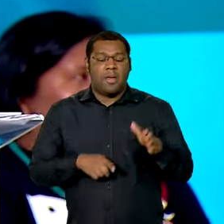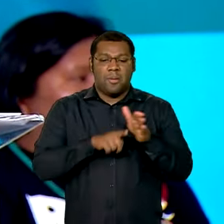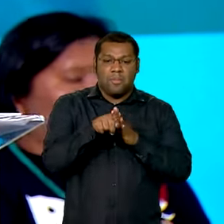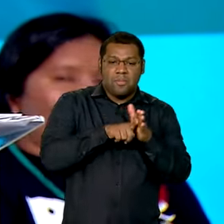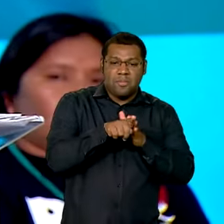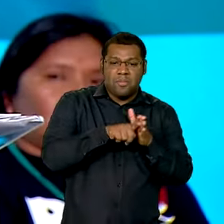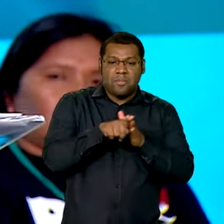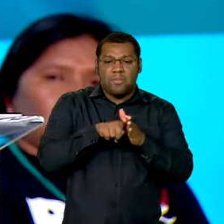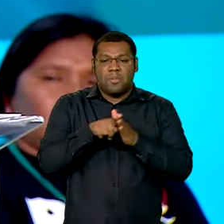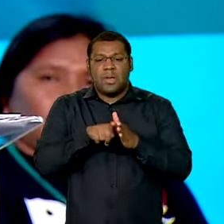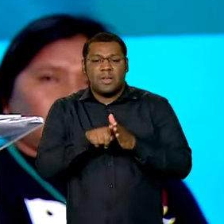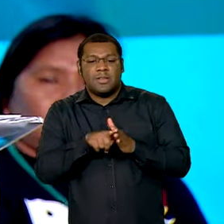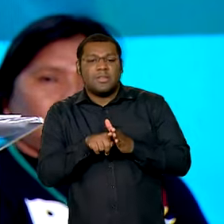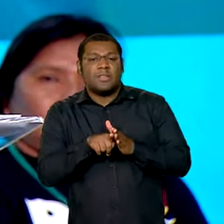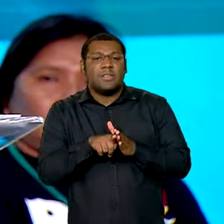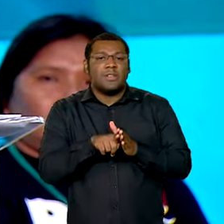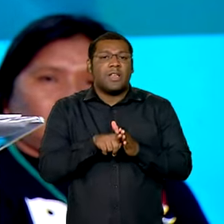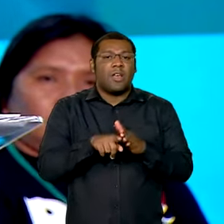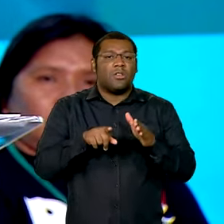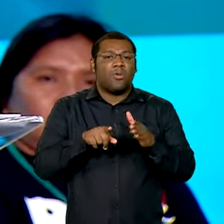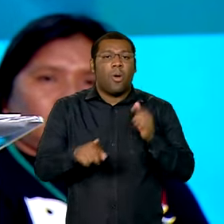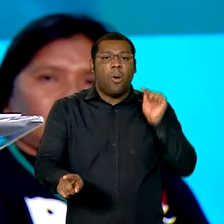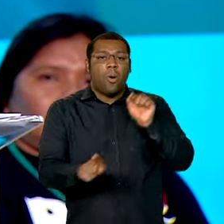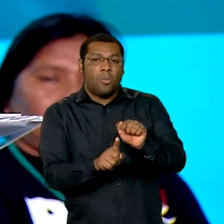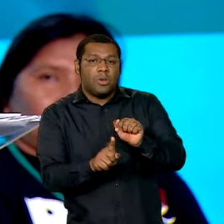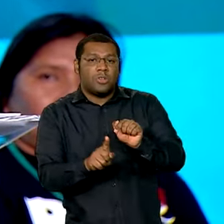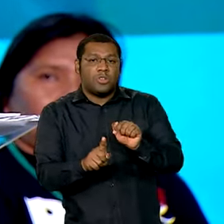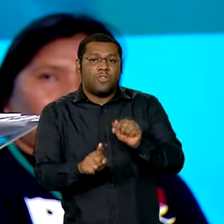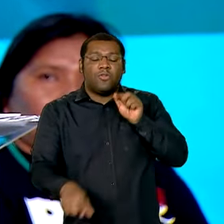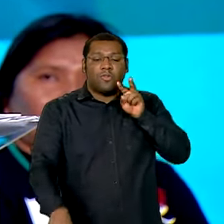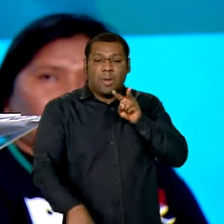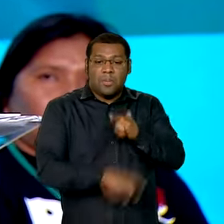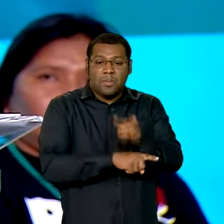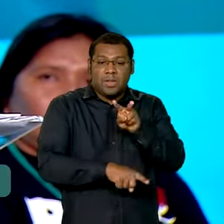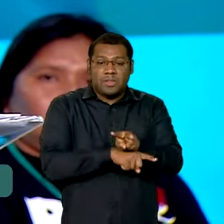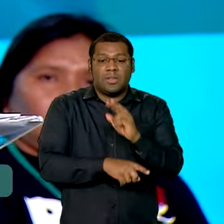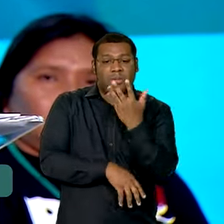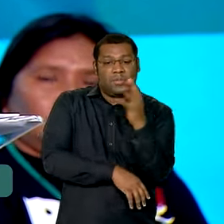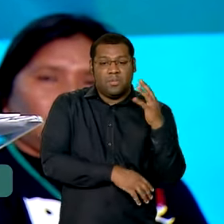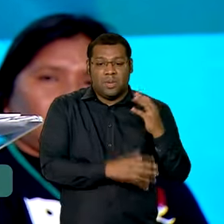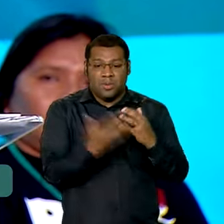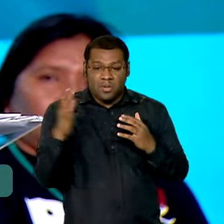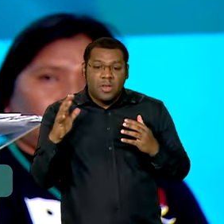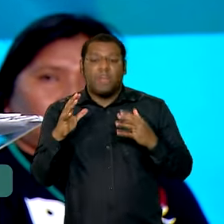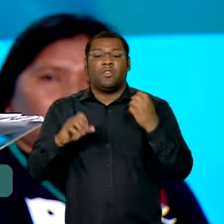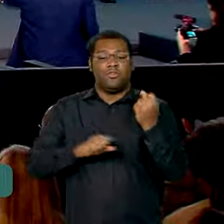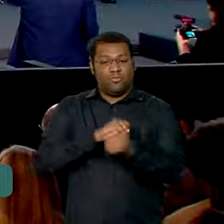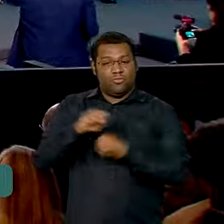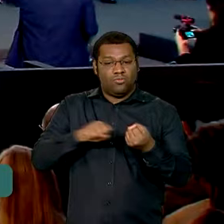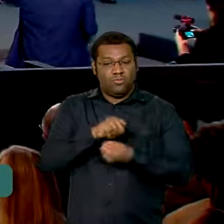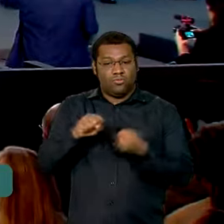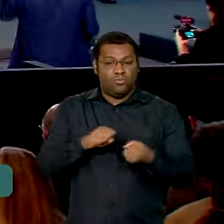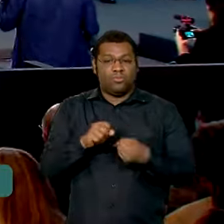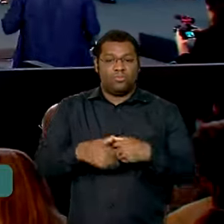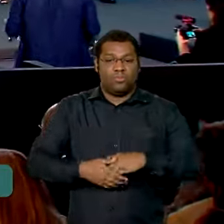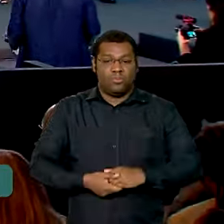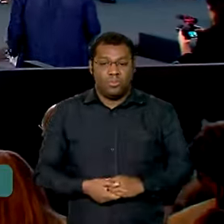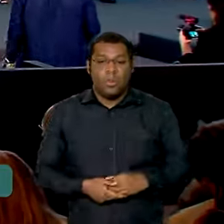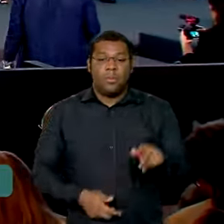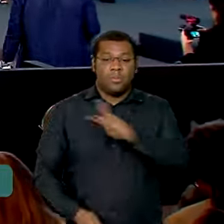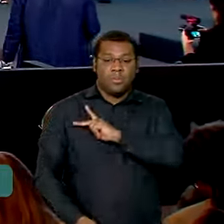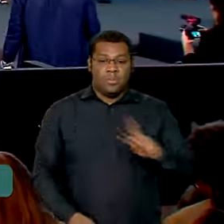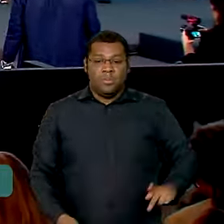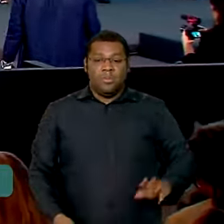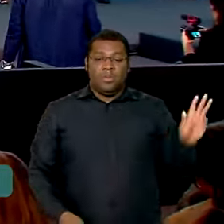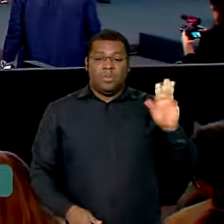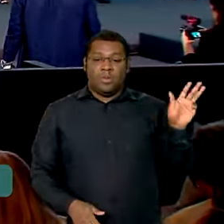Precisamos produzir e preservar cada vez mais e menos tempo, com mais qualidade e sustentabilidade. O presidente Lula fez